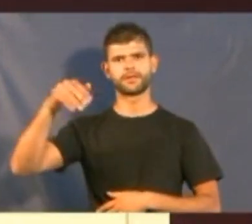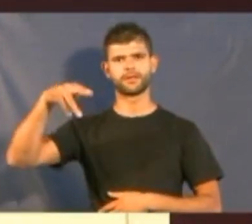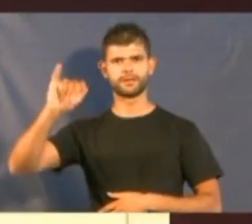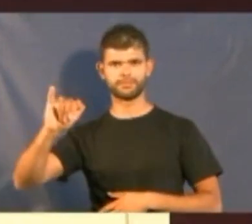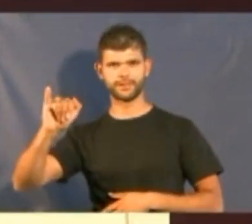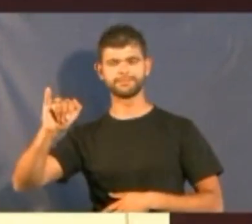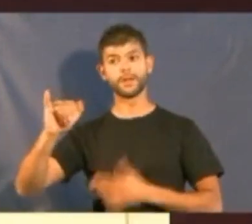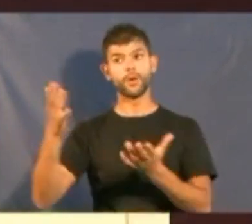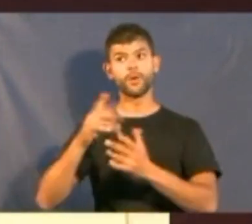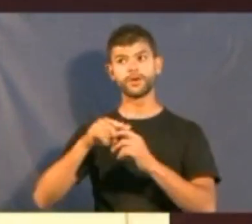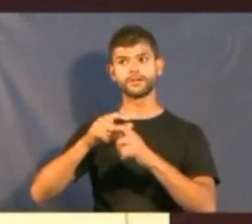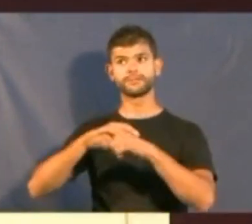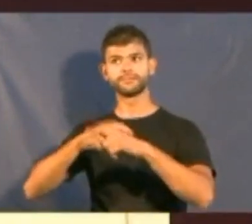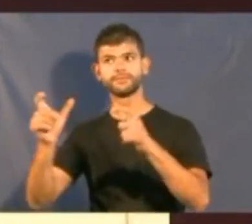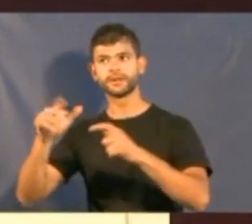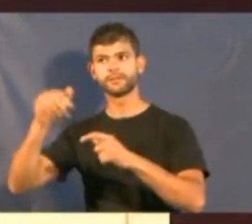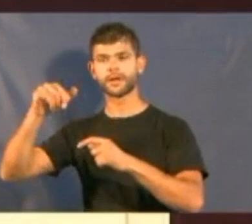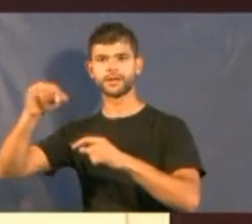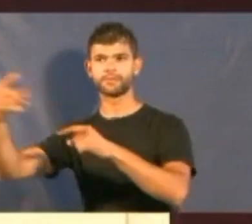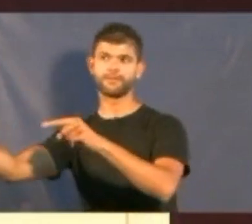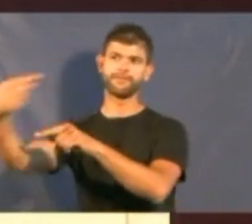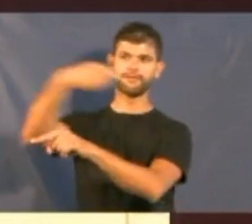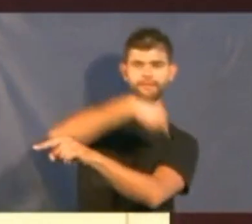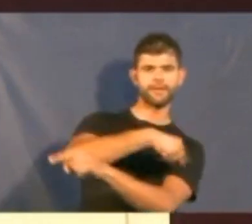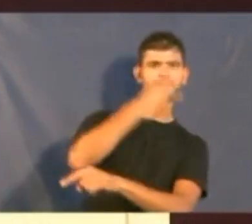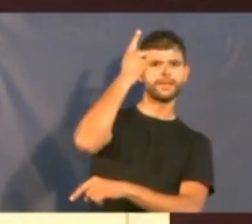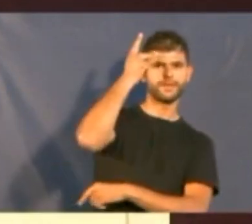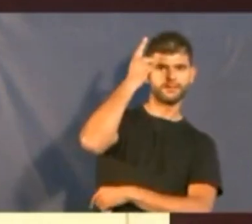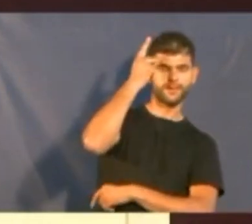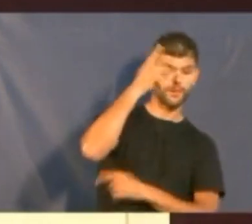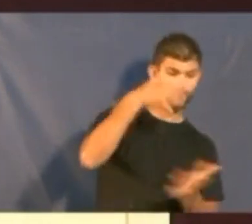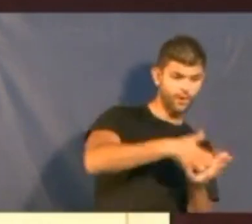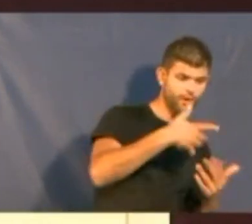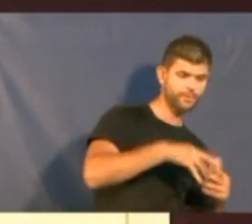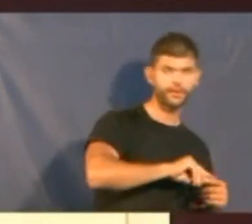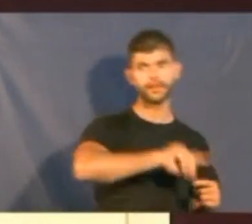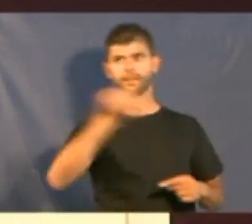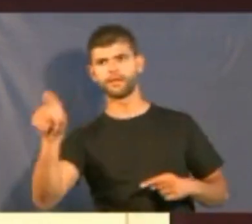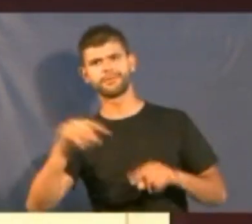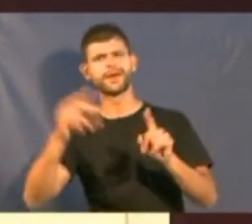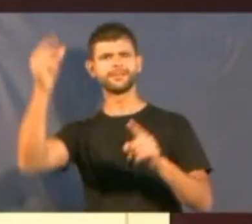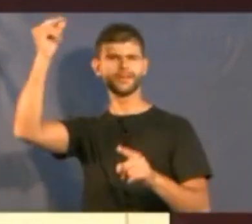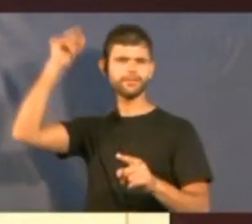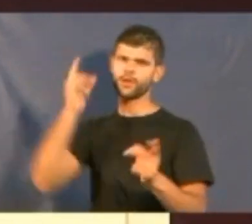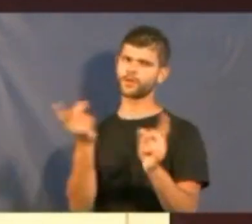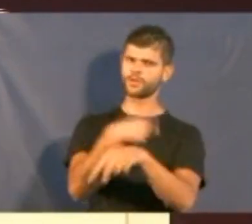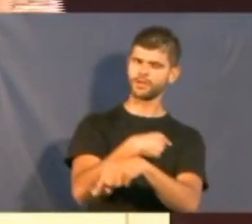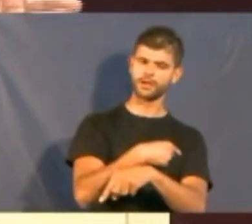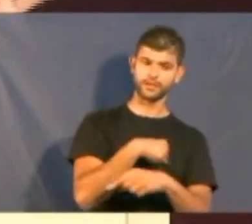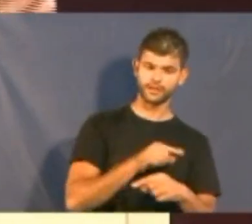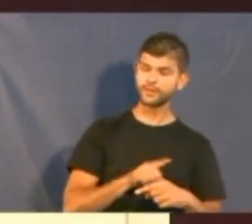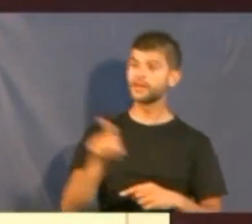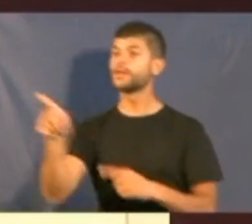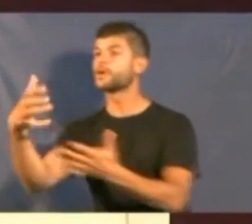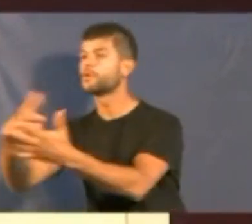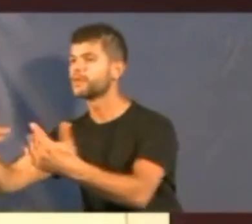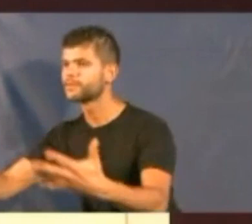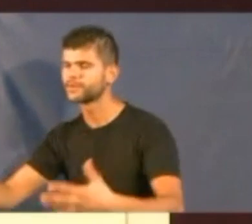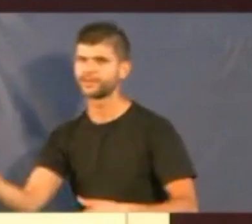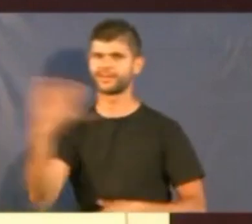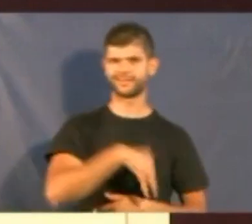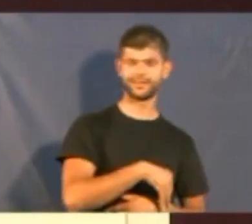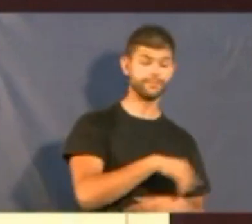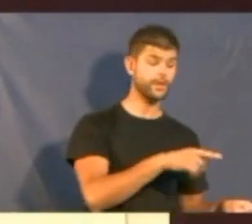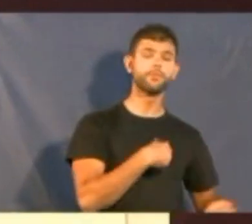tudo em São Paulo. Na 25 de março e leva para vender em Miami. Então, meu amigo disse, eu comprei esta cadeira